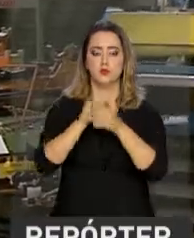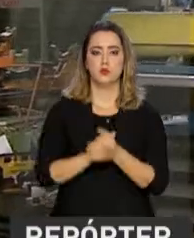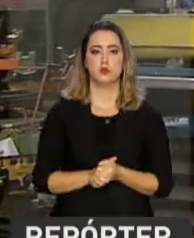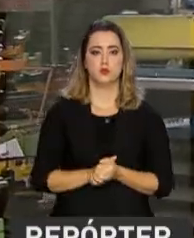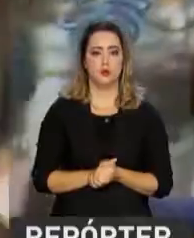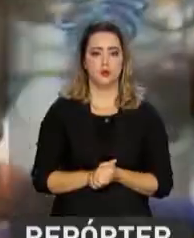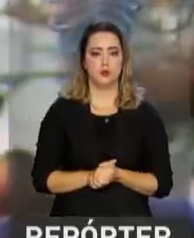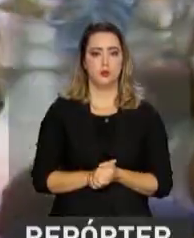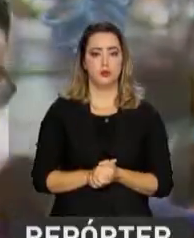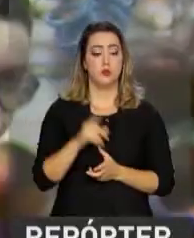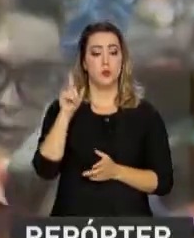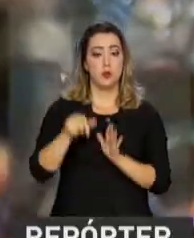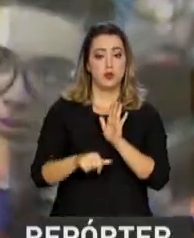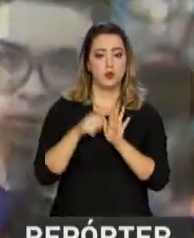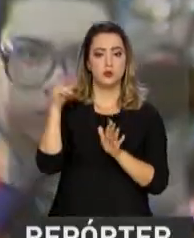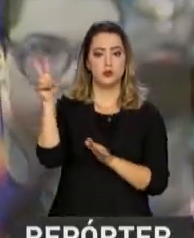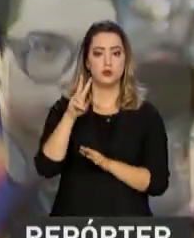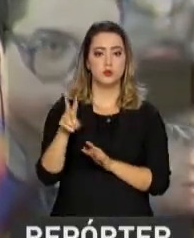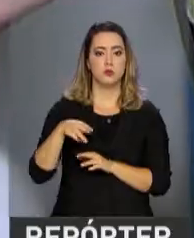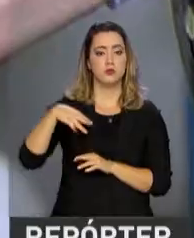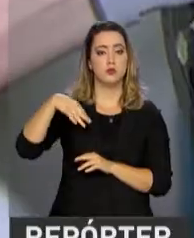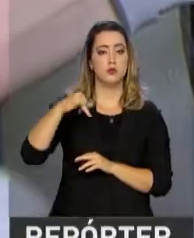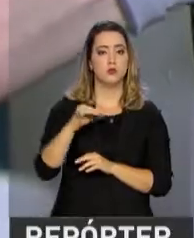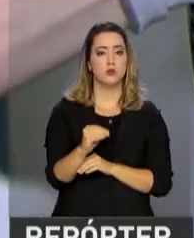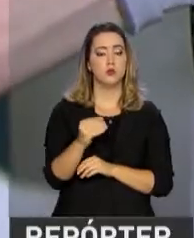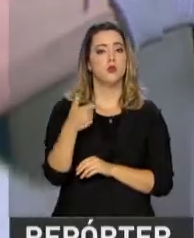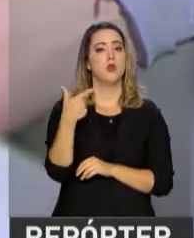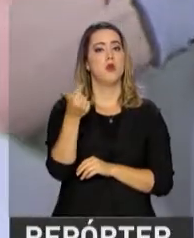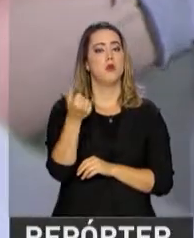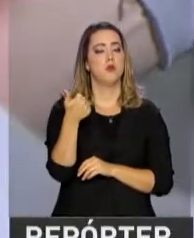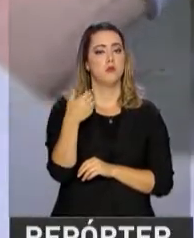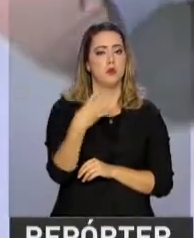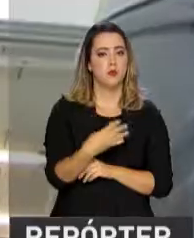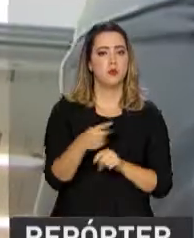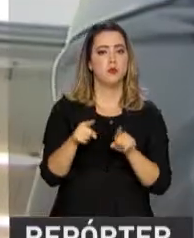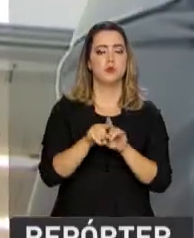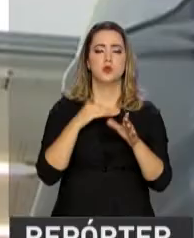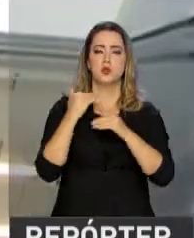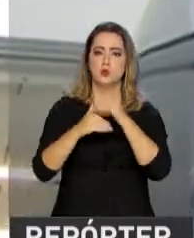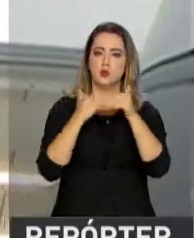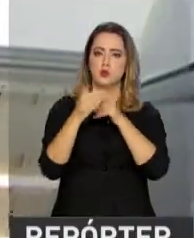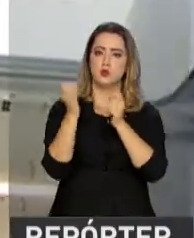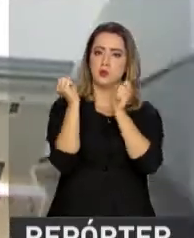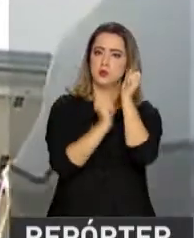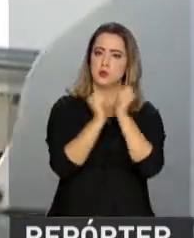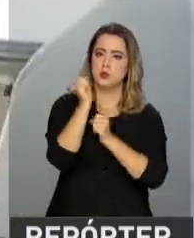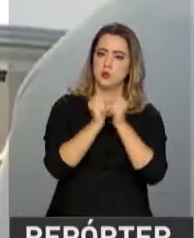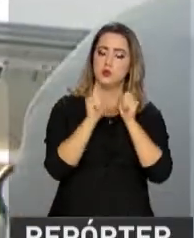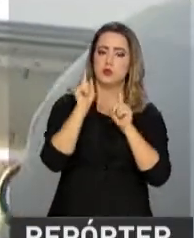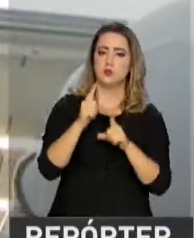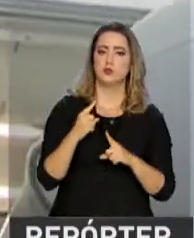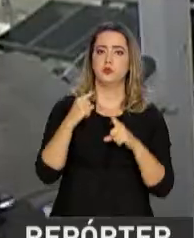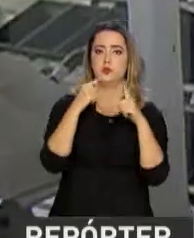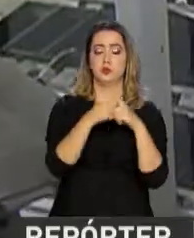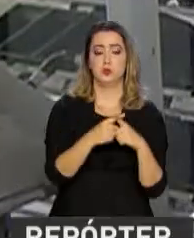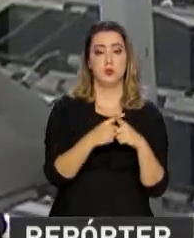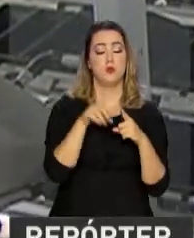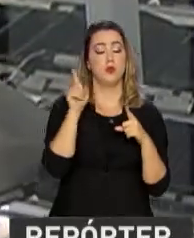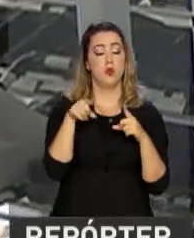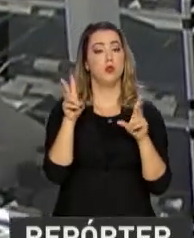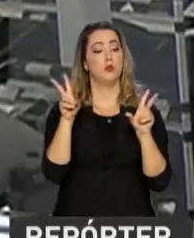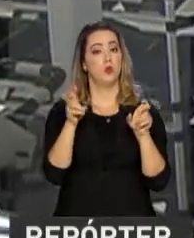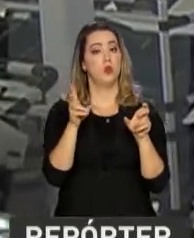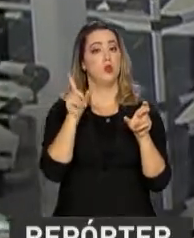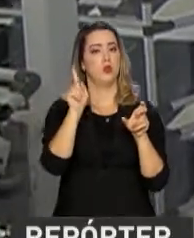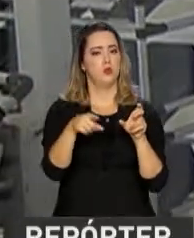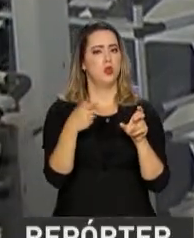É a primeira vez desde maio de 2014 que o crescimento da indústria brasileira é positivo quando se leva